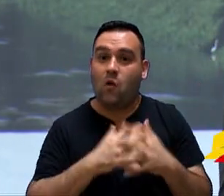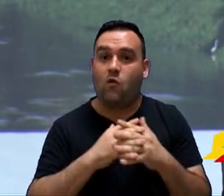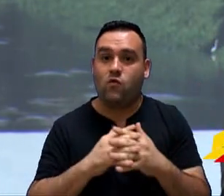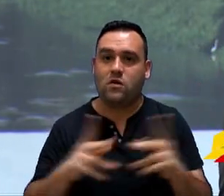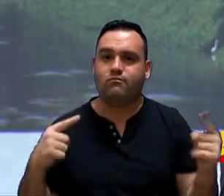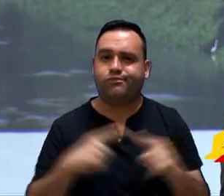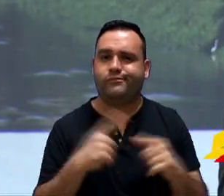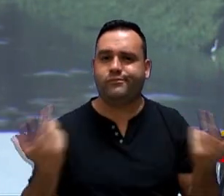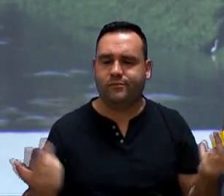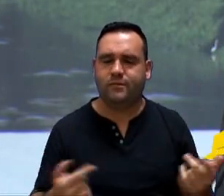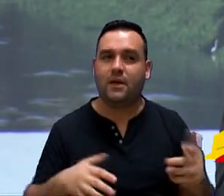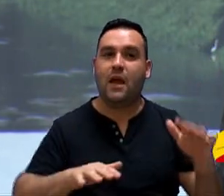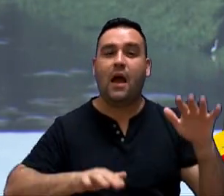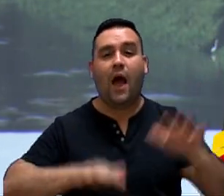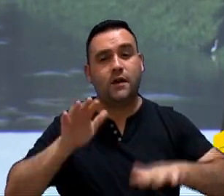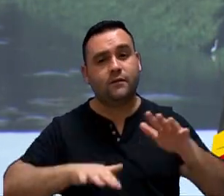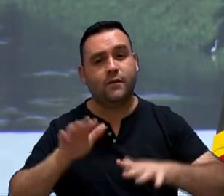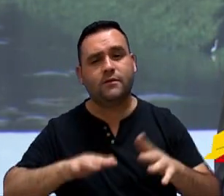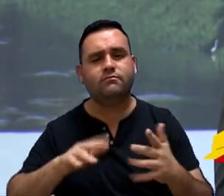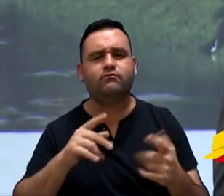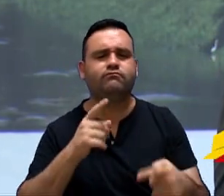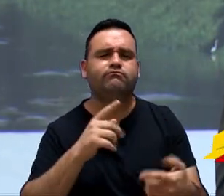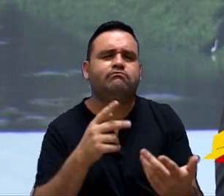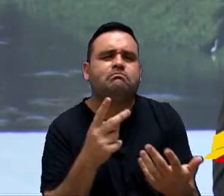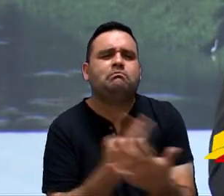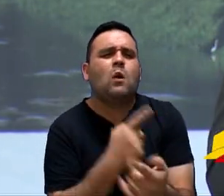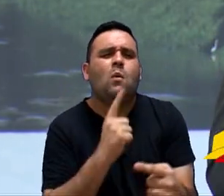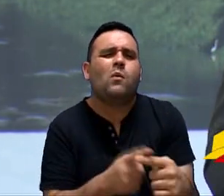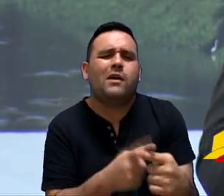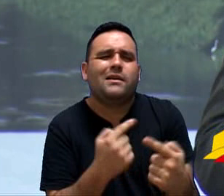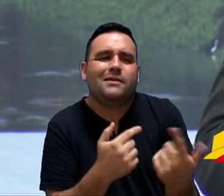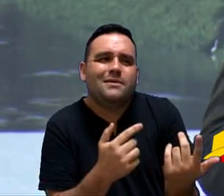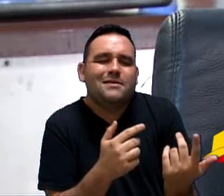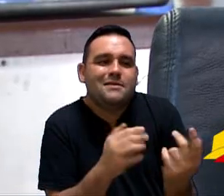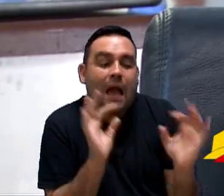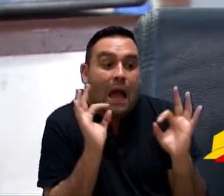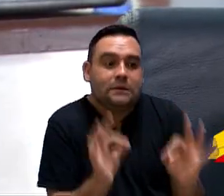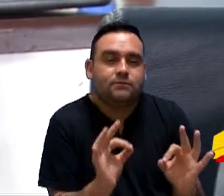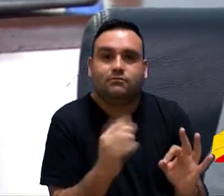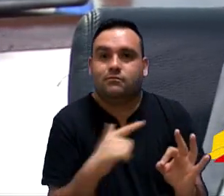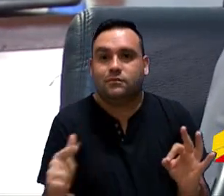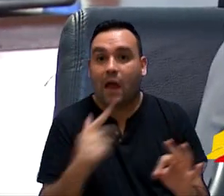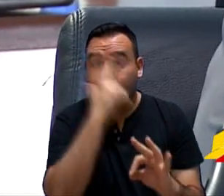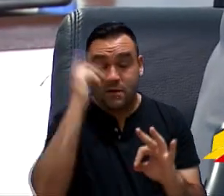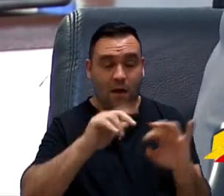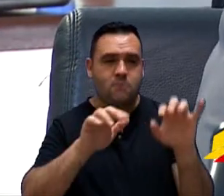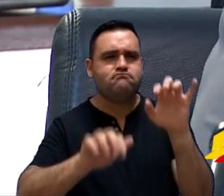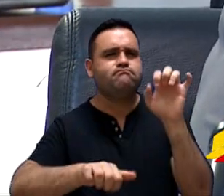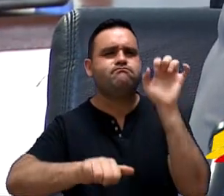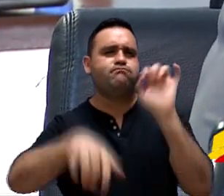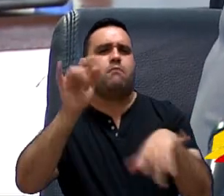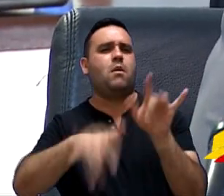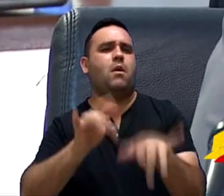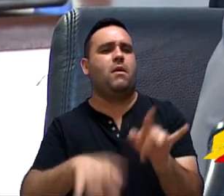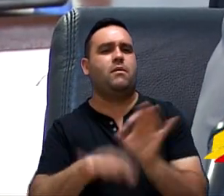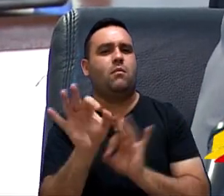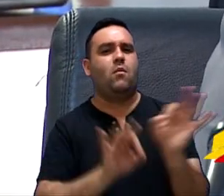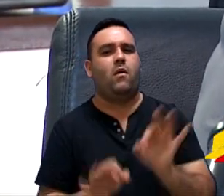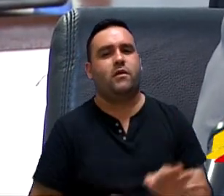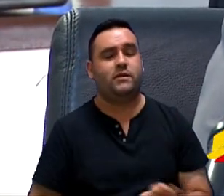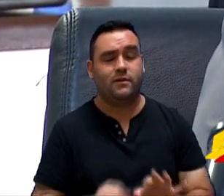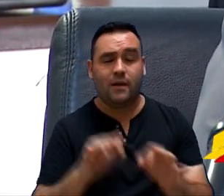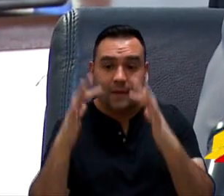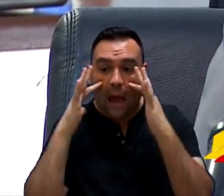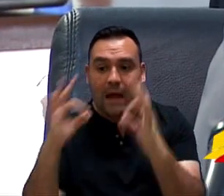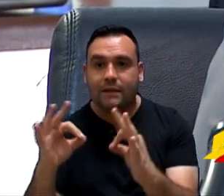confusão. Isso aqui, muitas vezes, acontece por descuidado. Descuidado. A pessoa que talvez tenha feito o projeto de